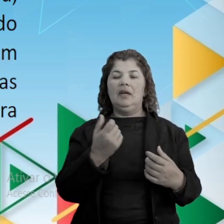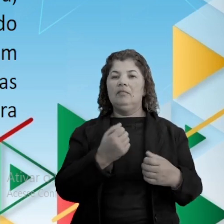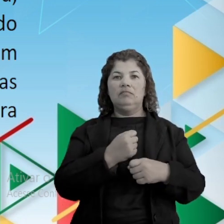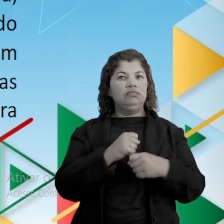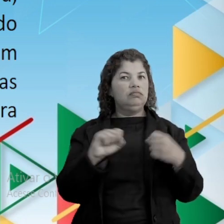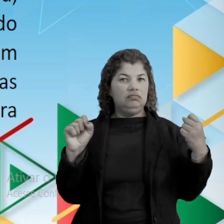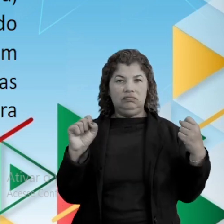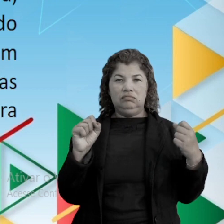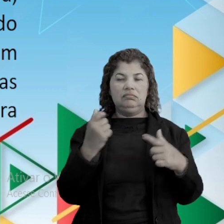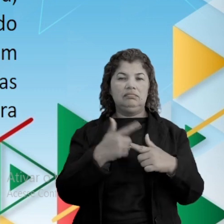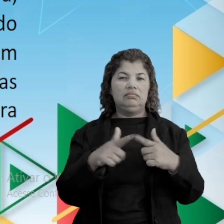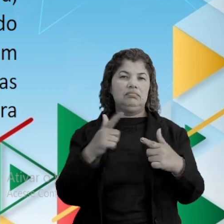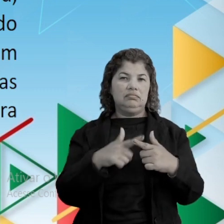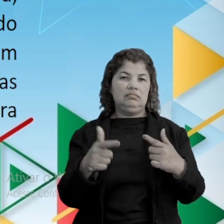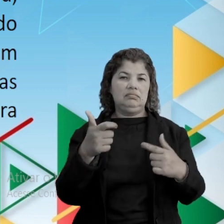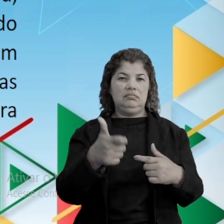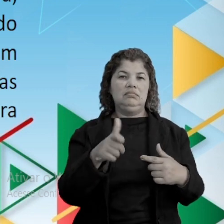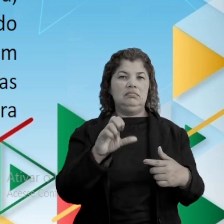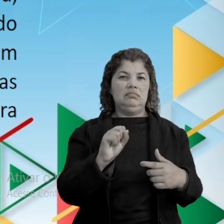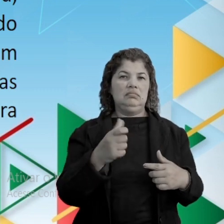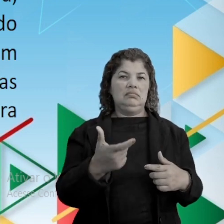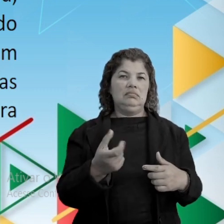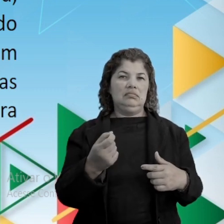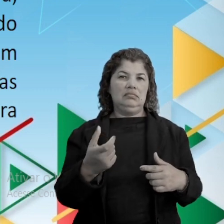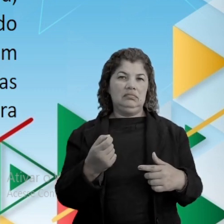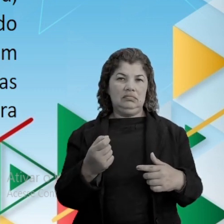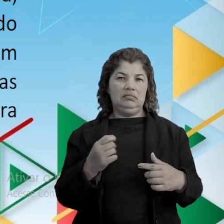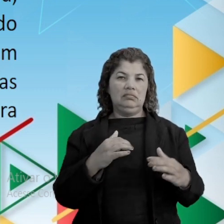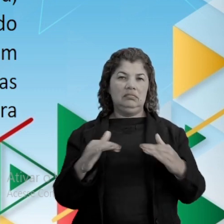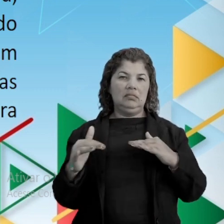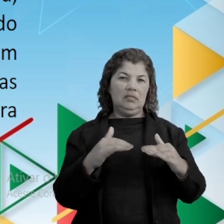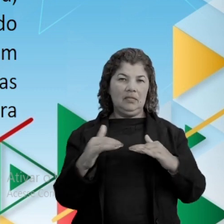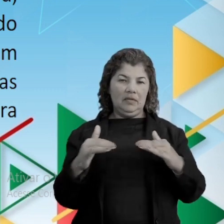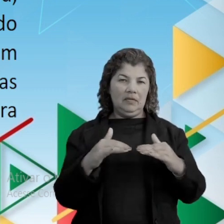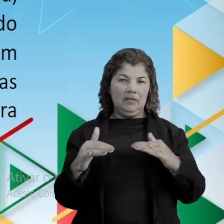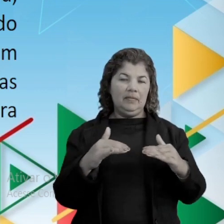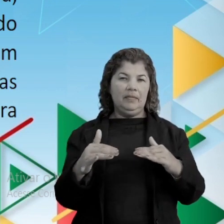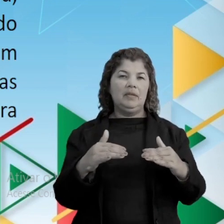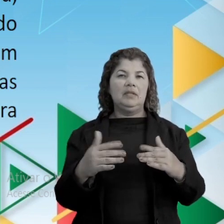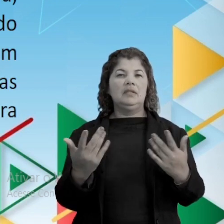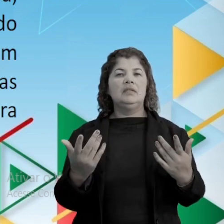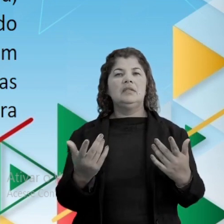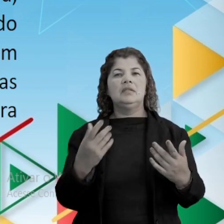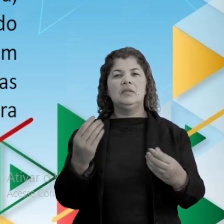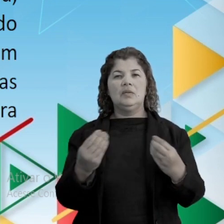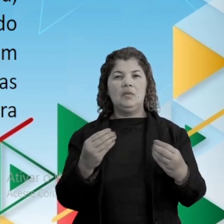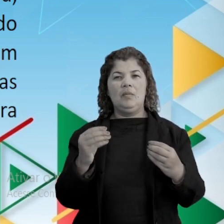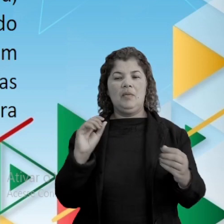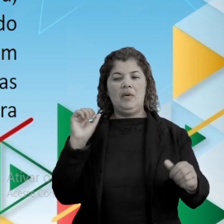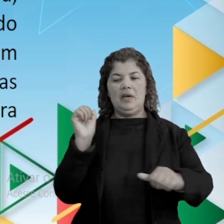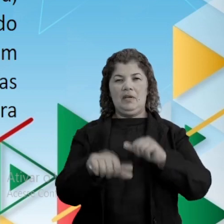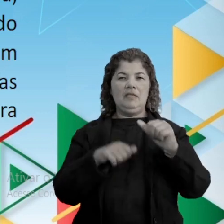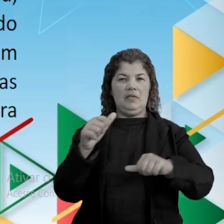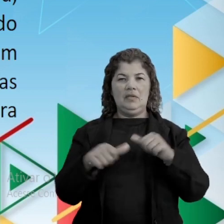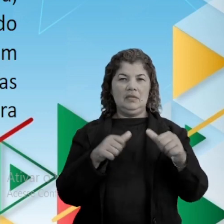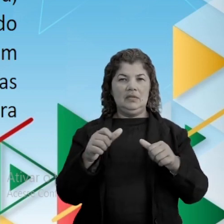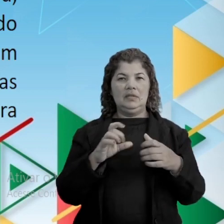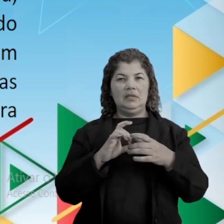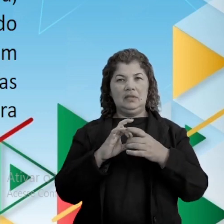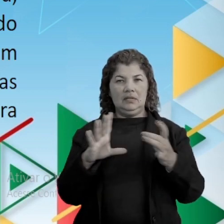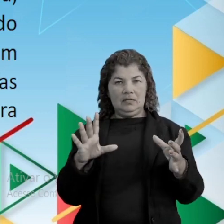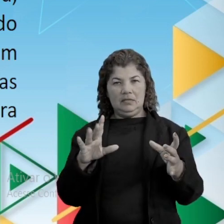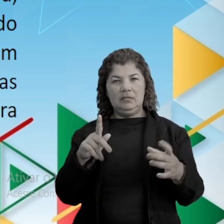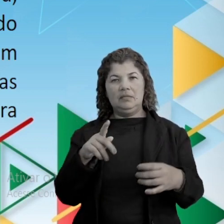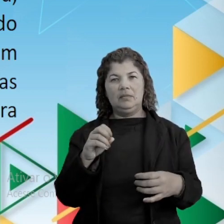em 1802, em um movimento conhecido como Revolução Liberal do Porto, ou